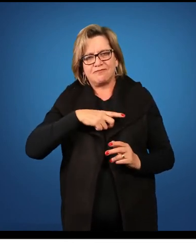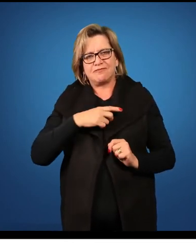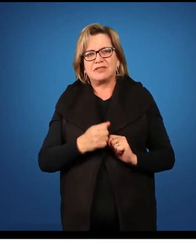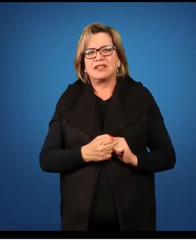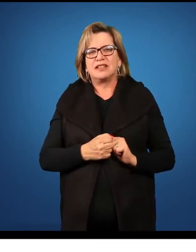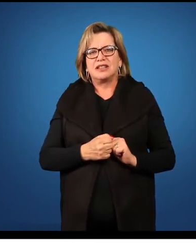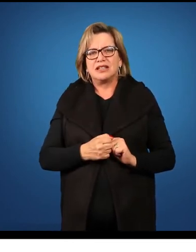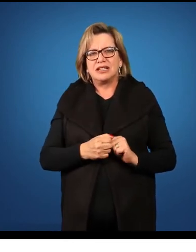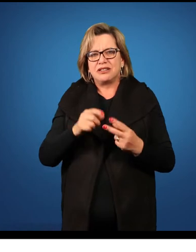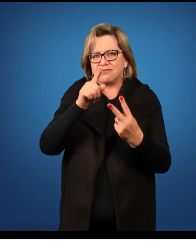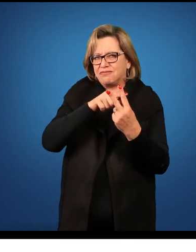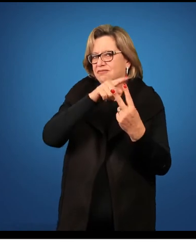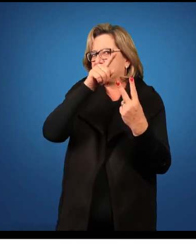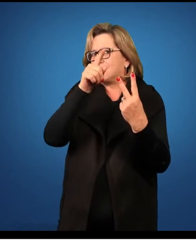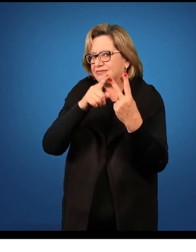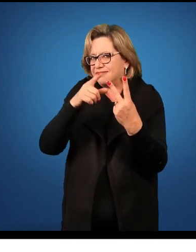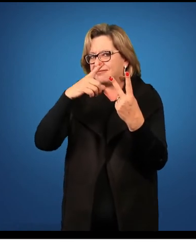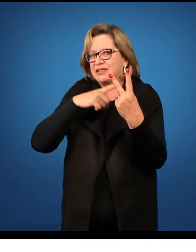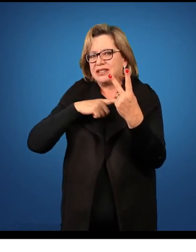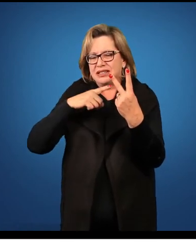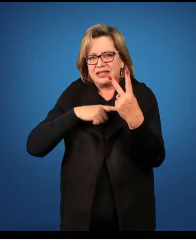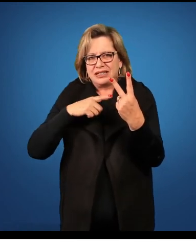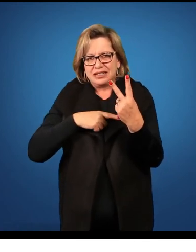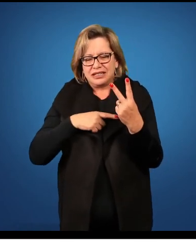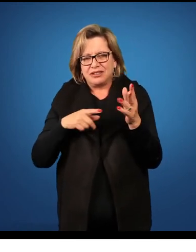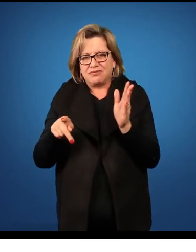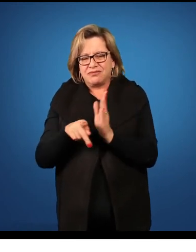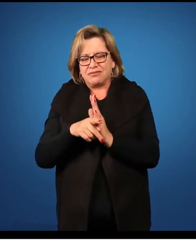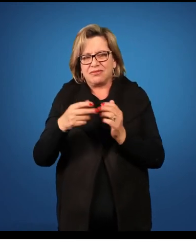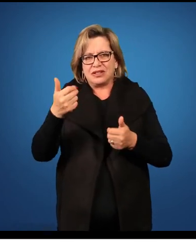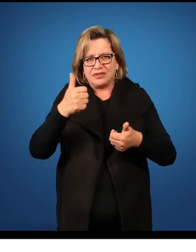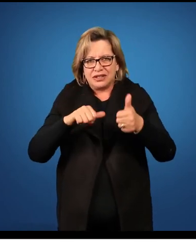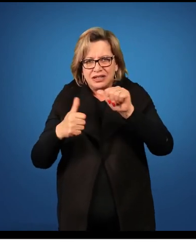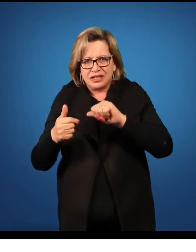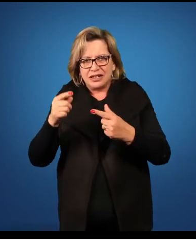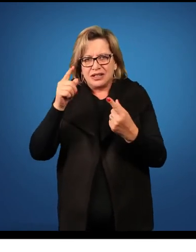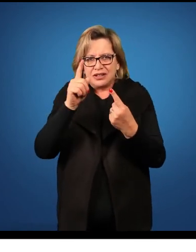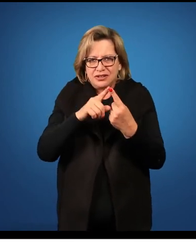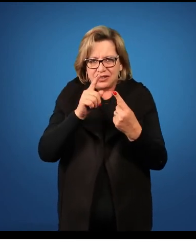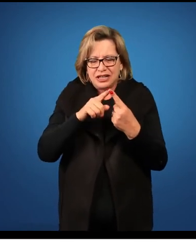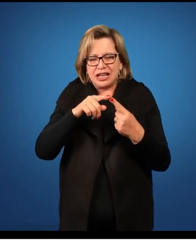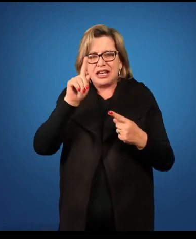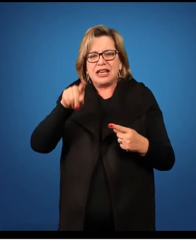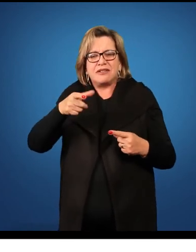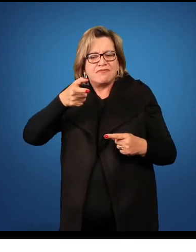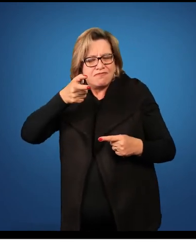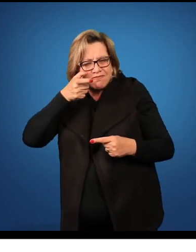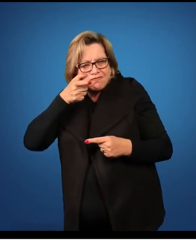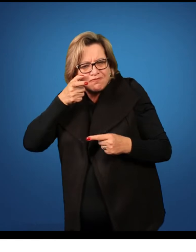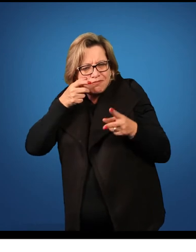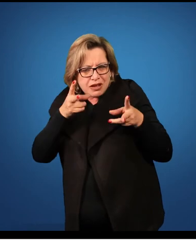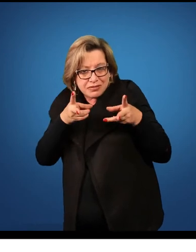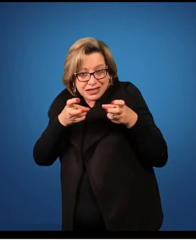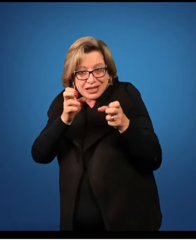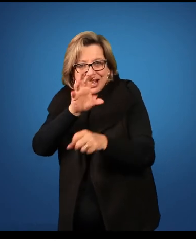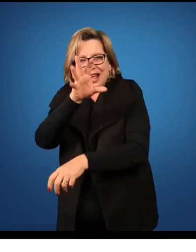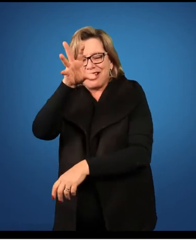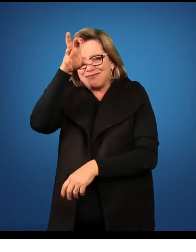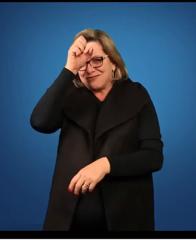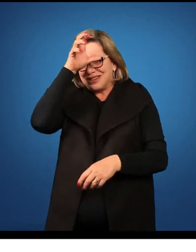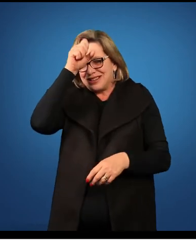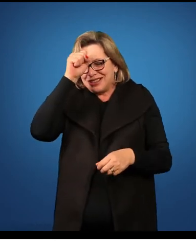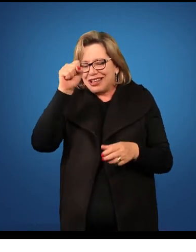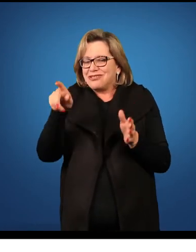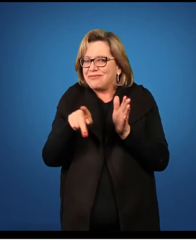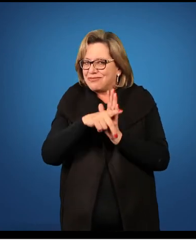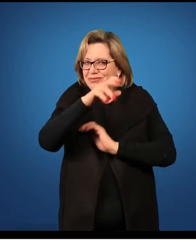esses dois pontos, essas duas dimensões formadoras. Uma seria a verificação da aprendizagem do aluno e a segunda seria a